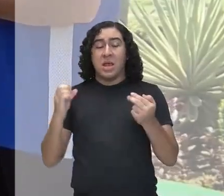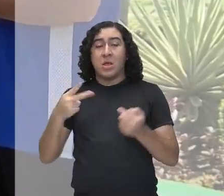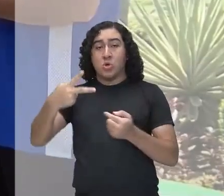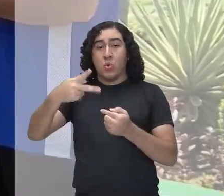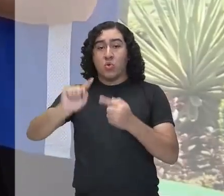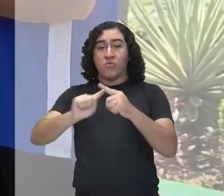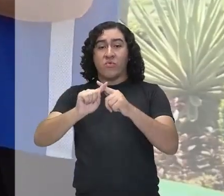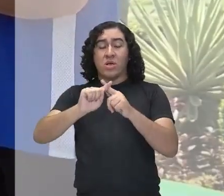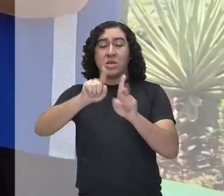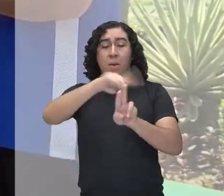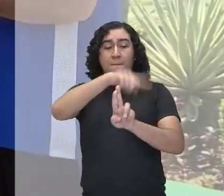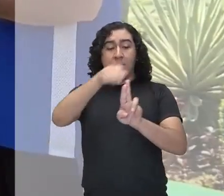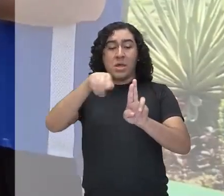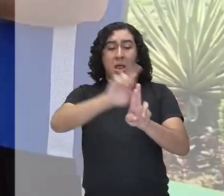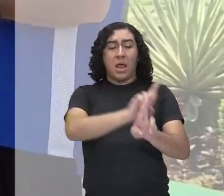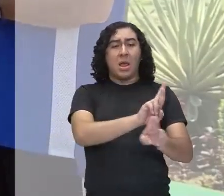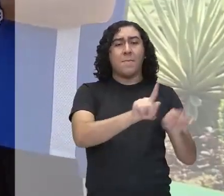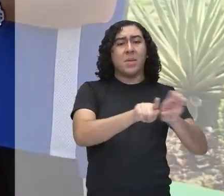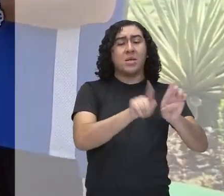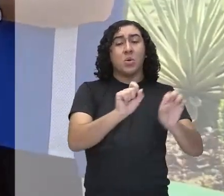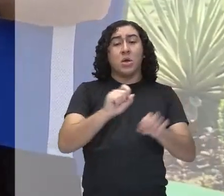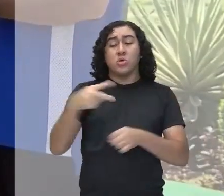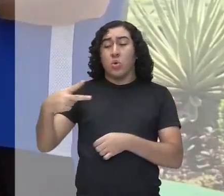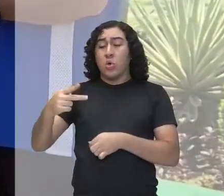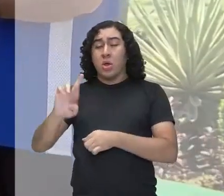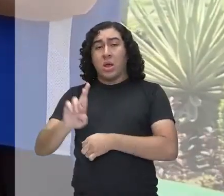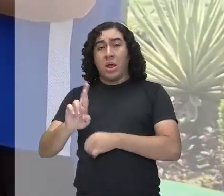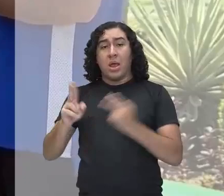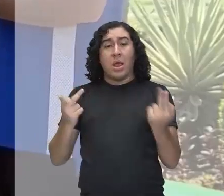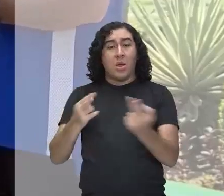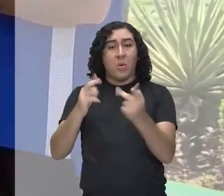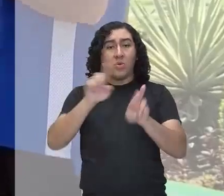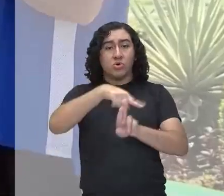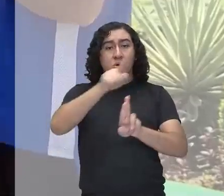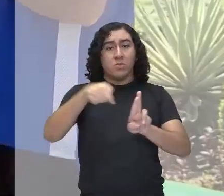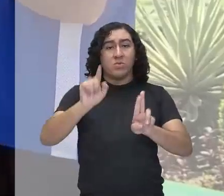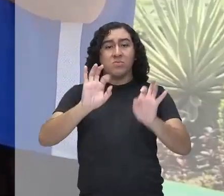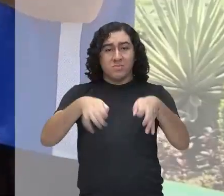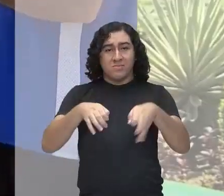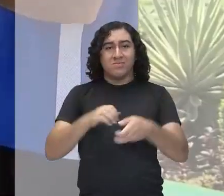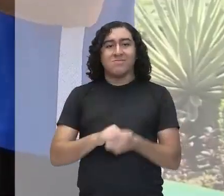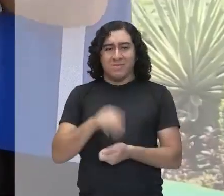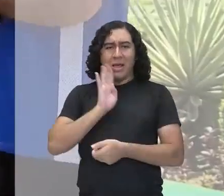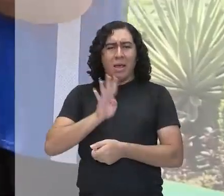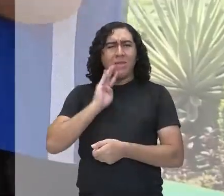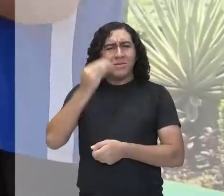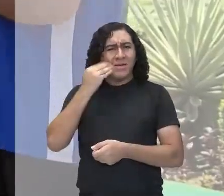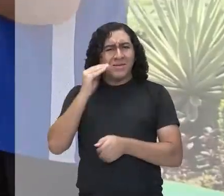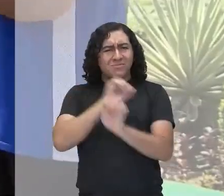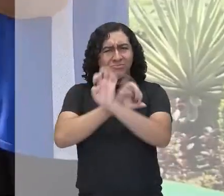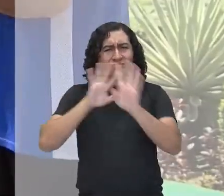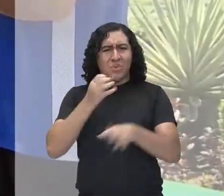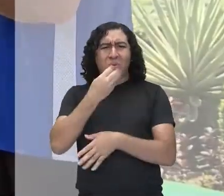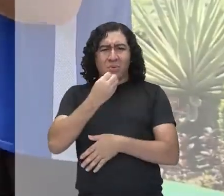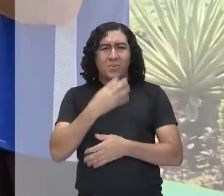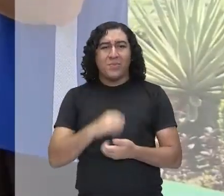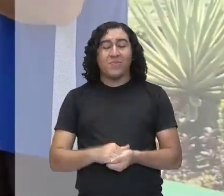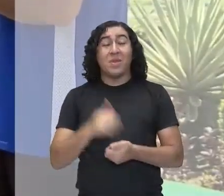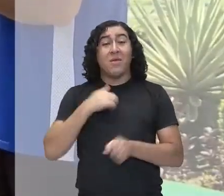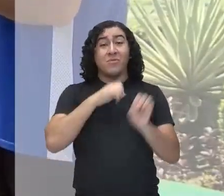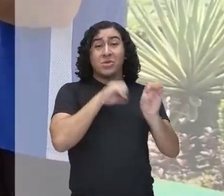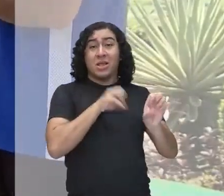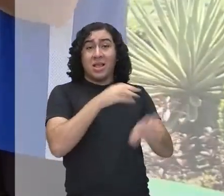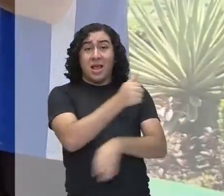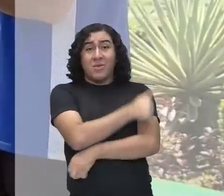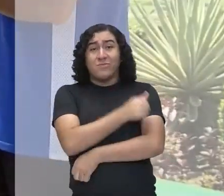R. Mas o que é 2 pi R? É porque 2 R é igual ao diâmetro. Ao diâmetro. Ah, legal, entendi, entendi. Eu já vou ensinar isso aí lá pros nossos